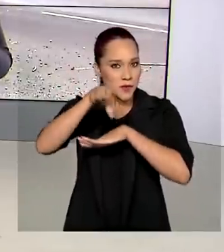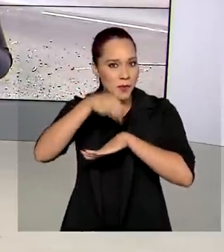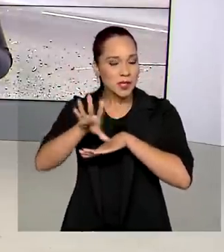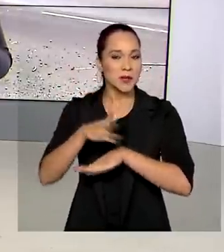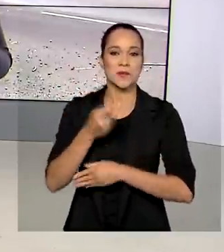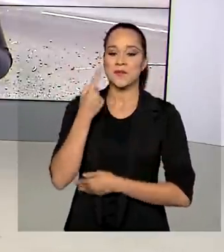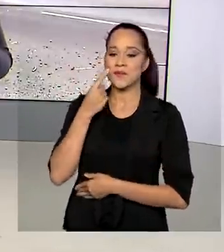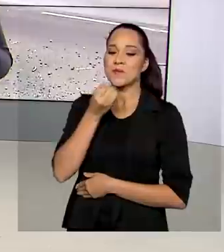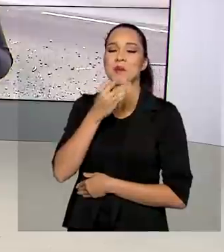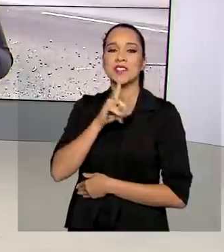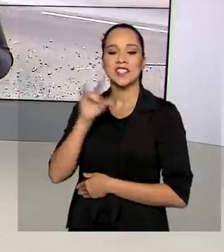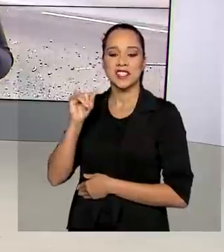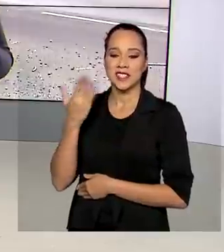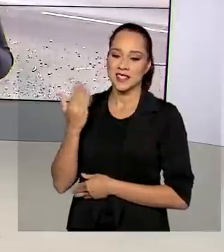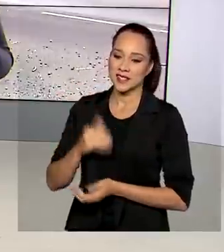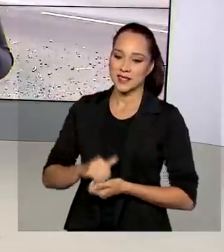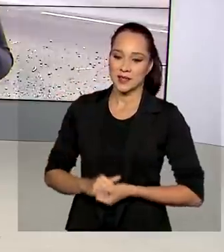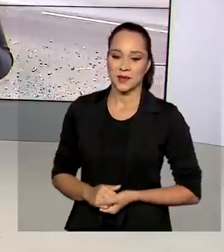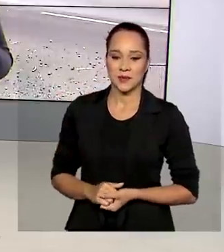para a gente. Bom dia, Márcia!